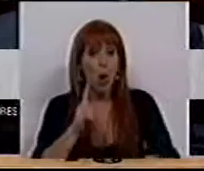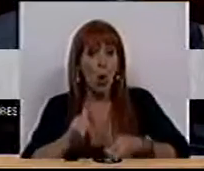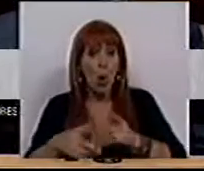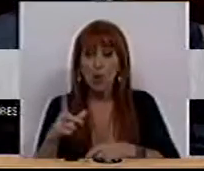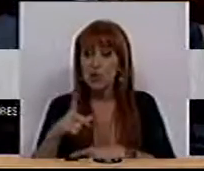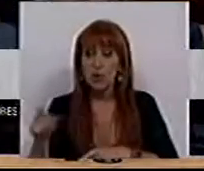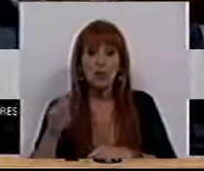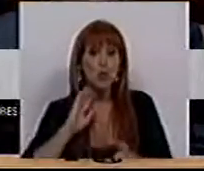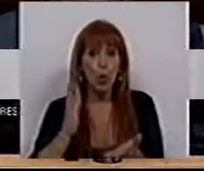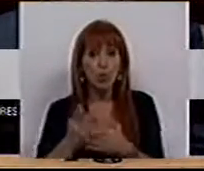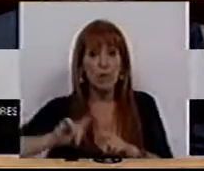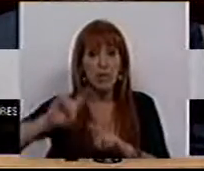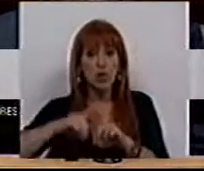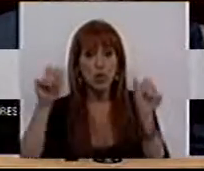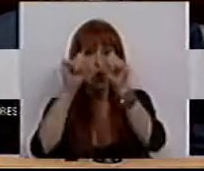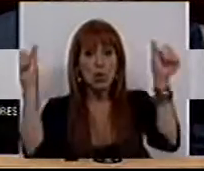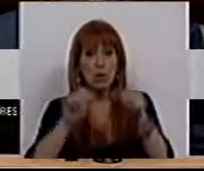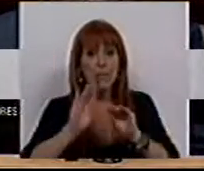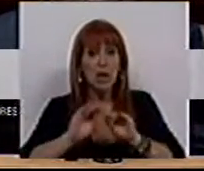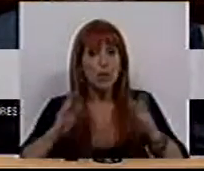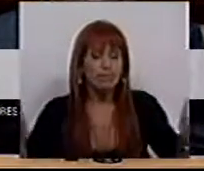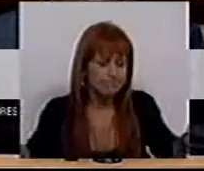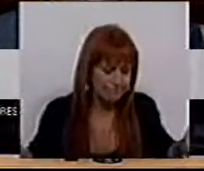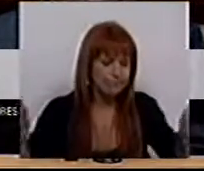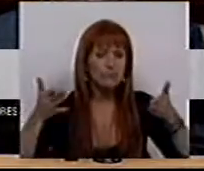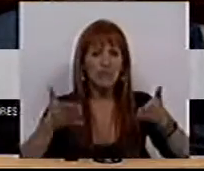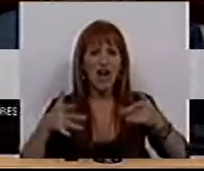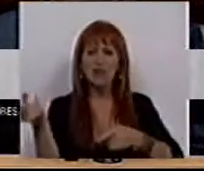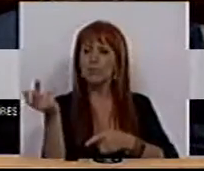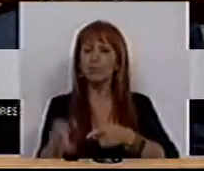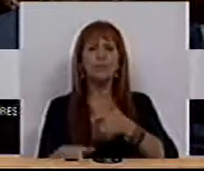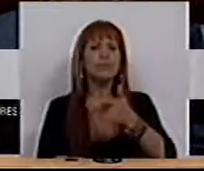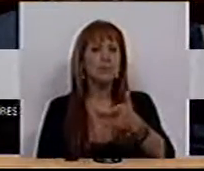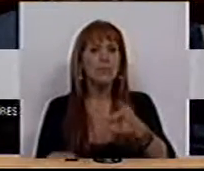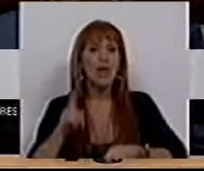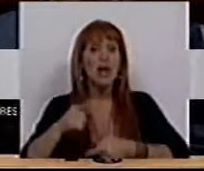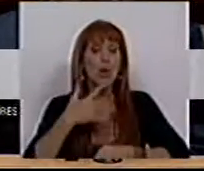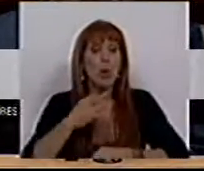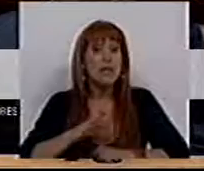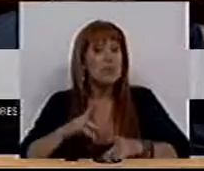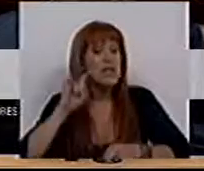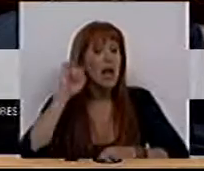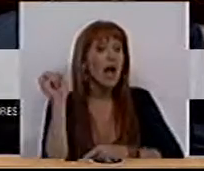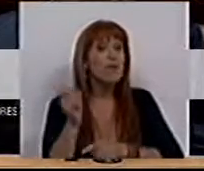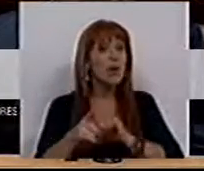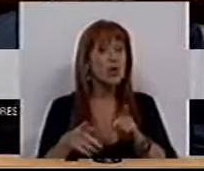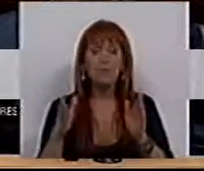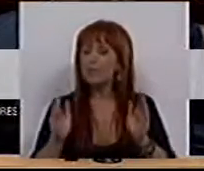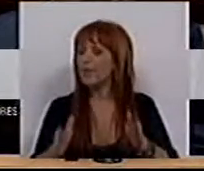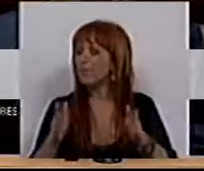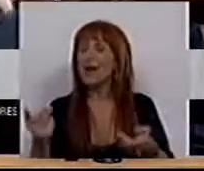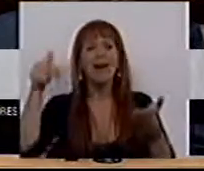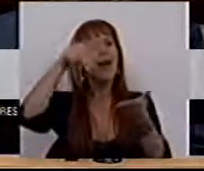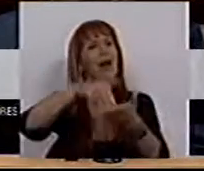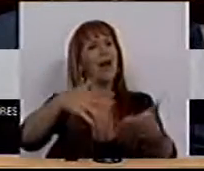aqueles que saíram nos últimos anos do sistema educativo. Bom, esta circunstância é que eu creio que tem que ser revista. Não vale a